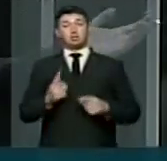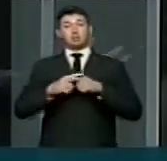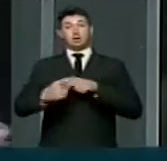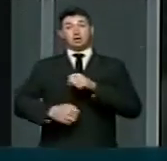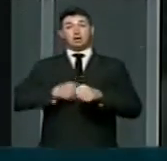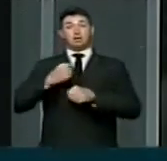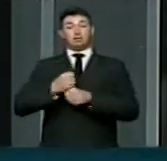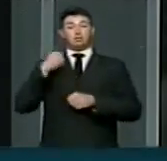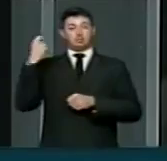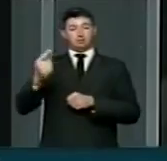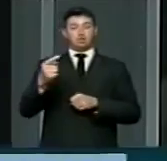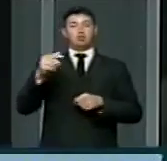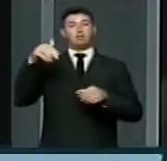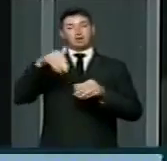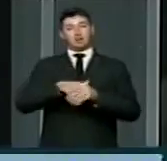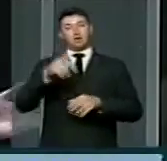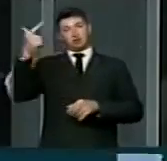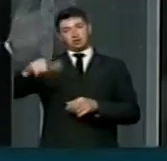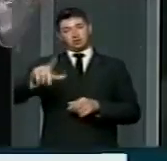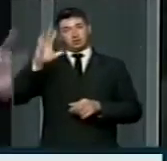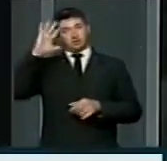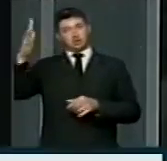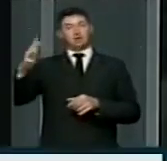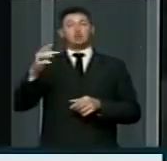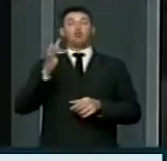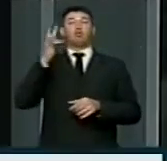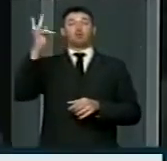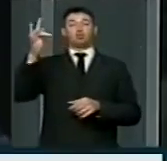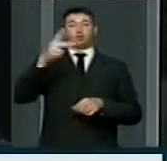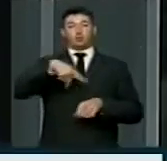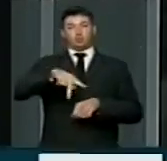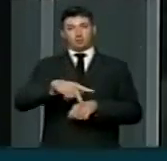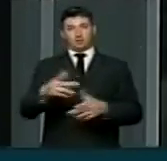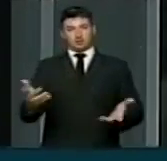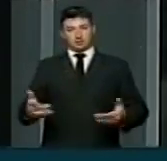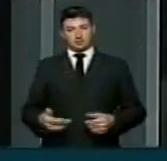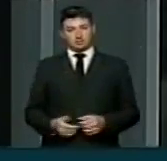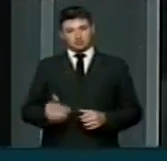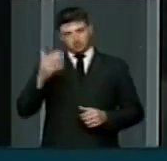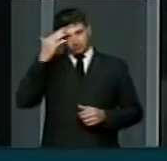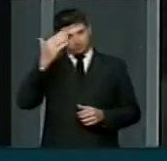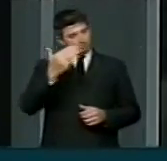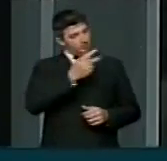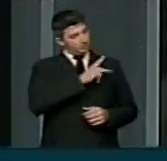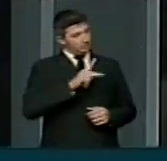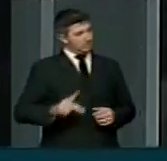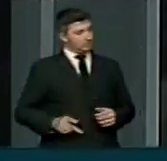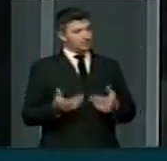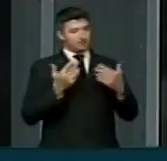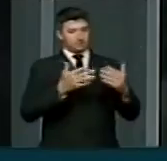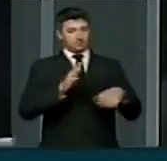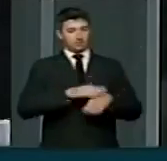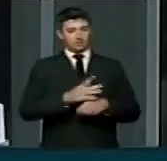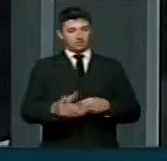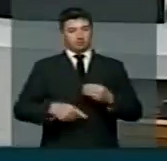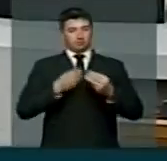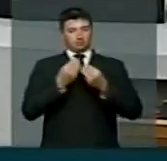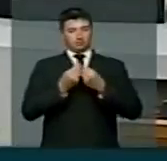ano o povo brasileiro estará nas urnas para poder decidir o destino da nossa nação. Então, a todos, muito obrigado, Sr. Presidente, agradecer pelo tempo a mim concedido. Obrigado.